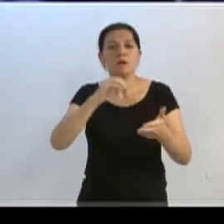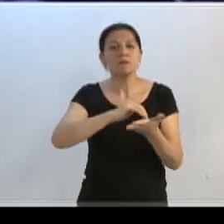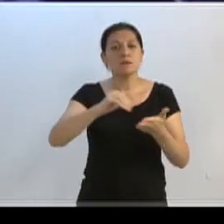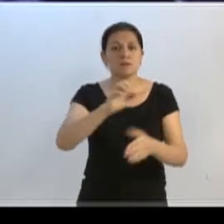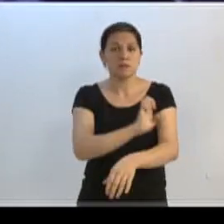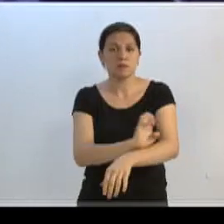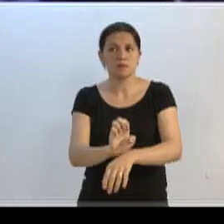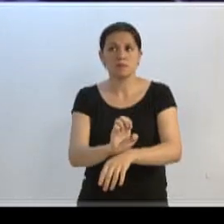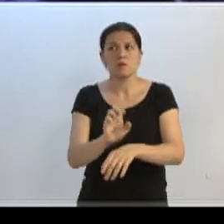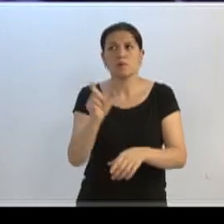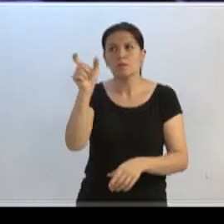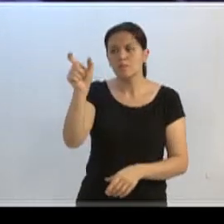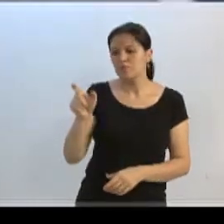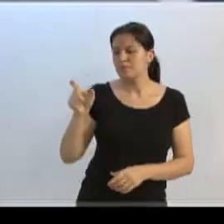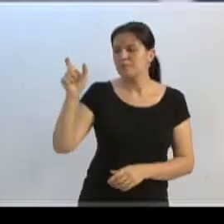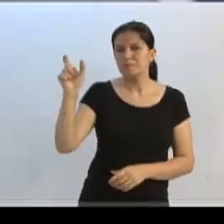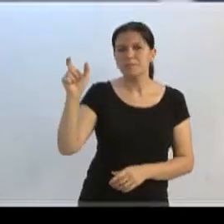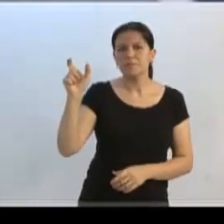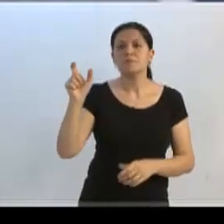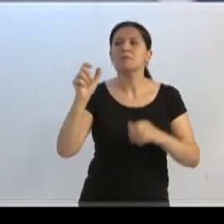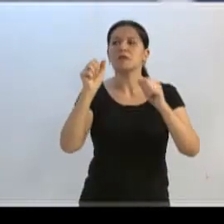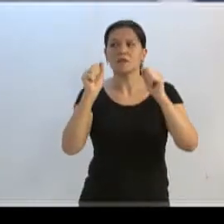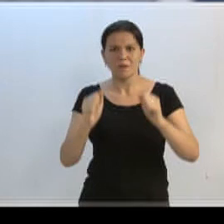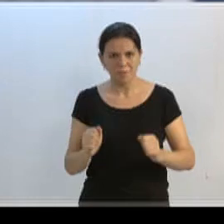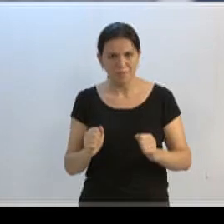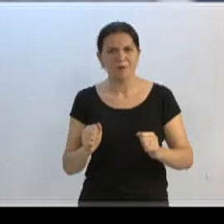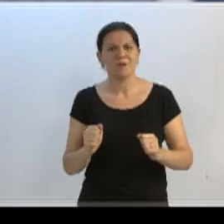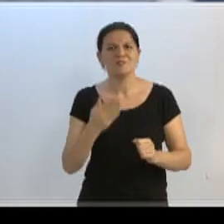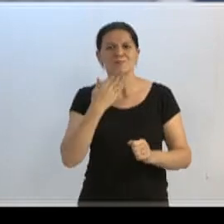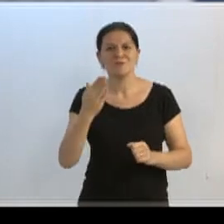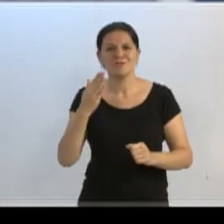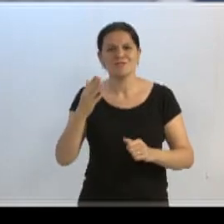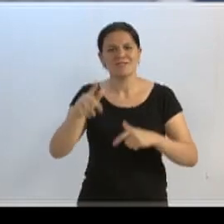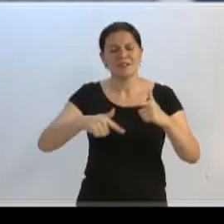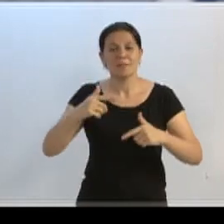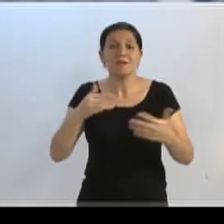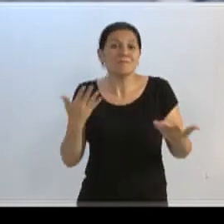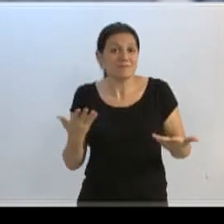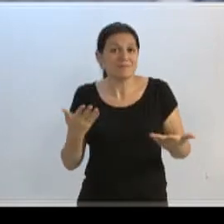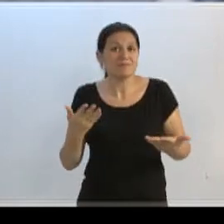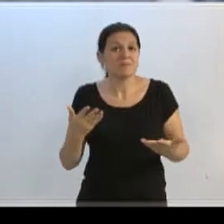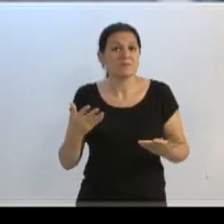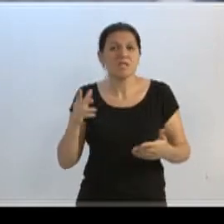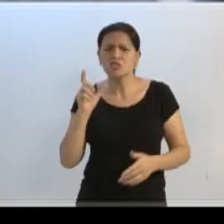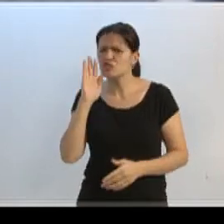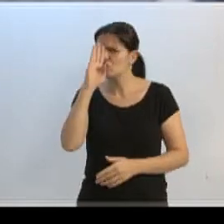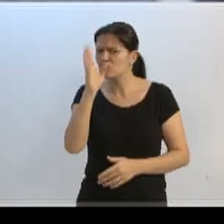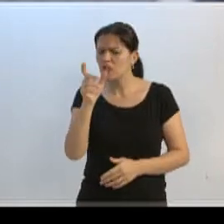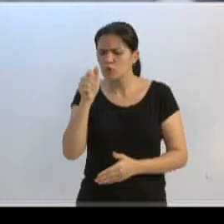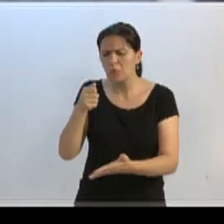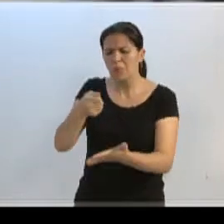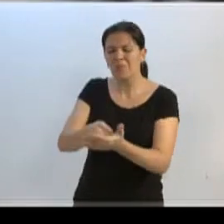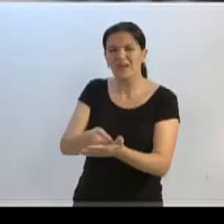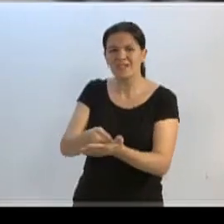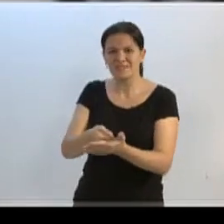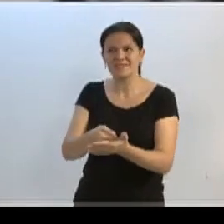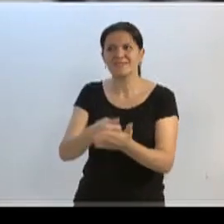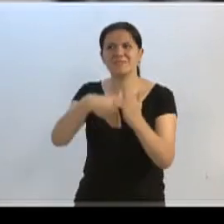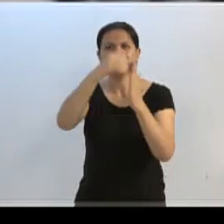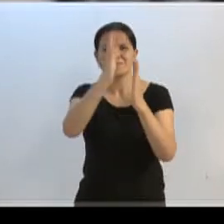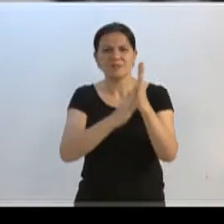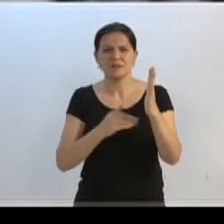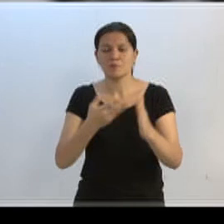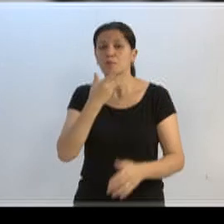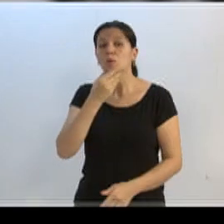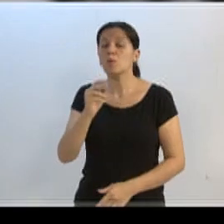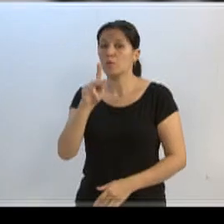este cartão aqui, que permite contratar esse tipo de serviço. Ou seja, ele mesmo, direto, vai poder pagar o pintor. Onde eu posso